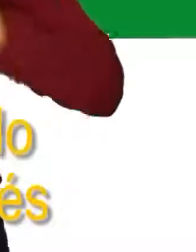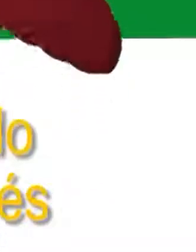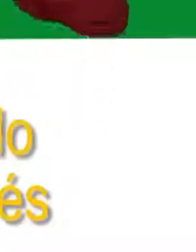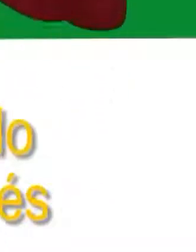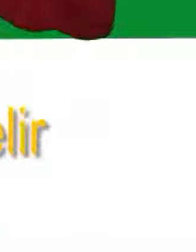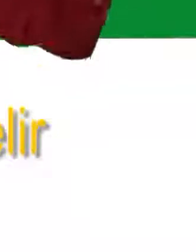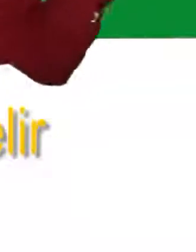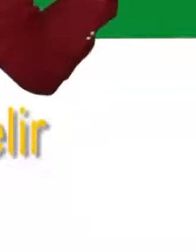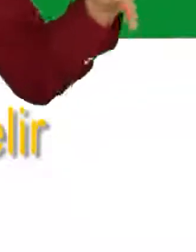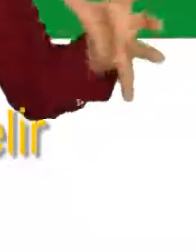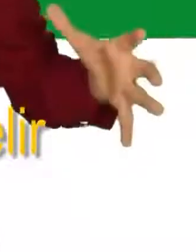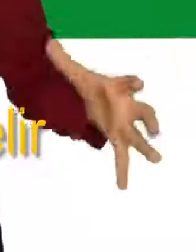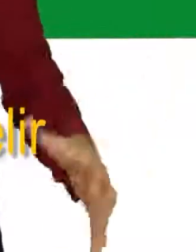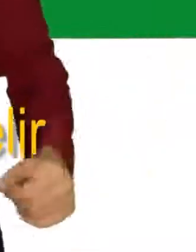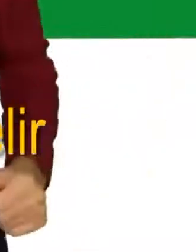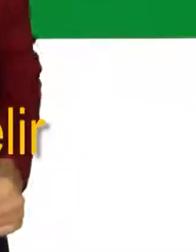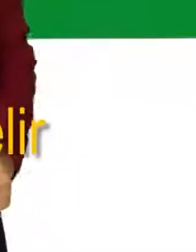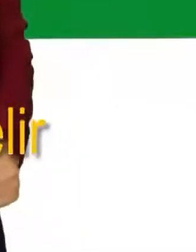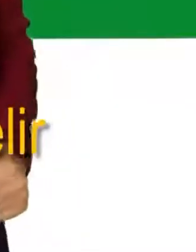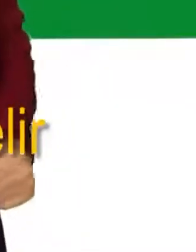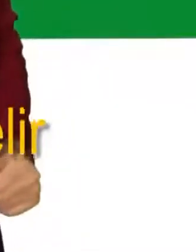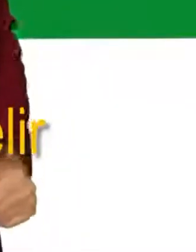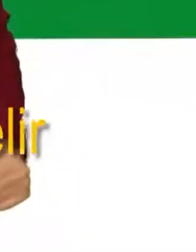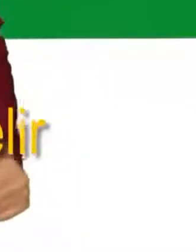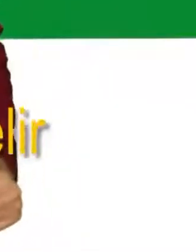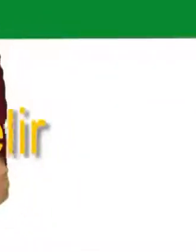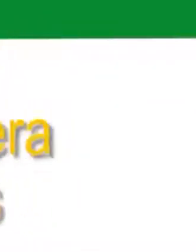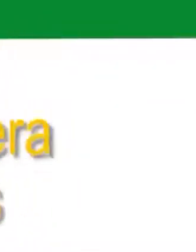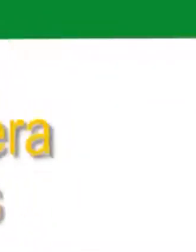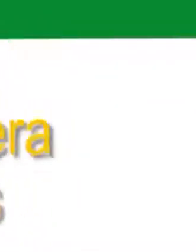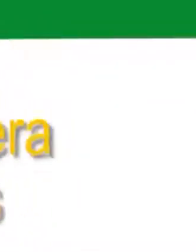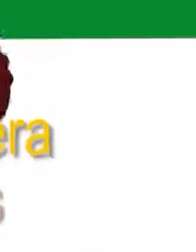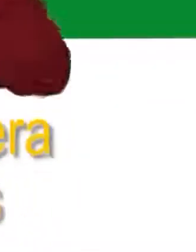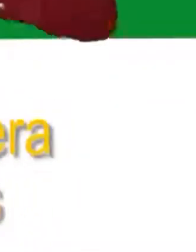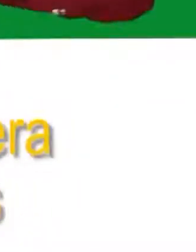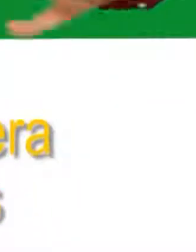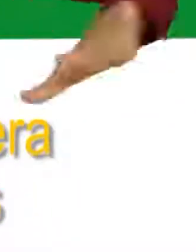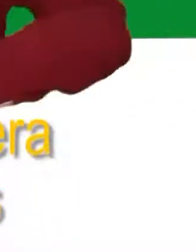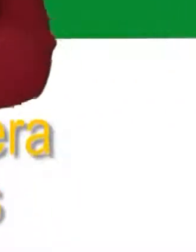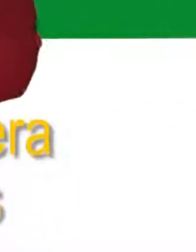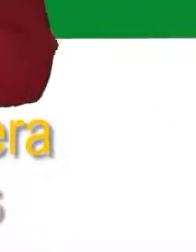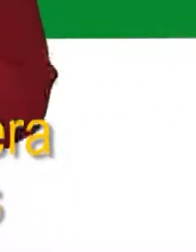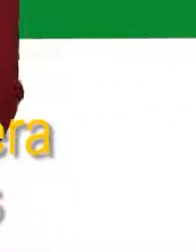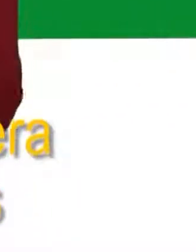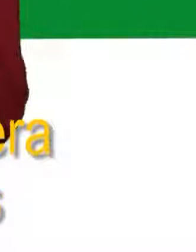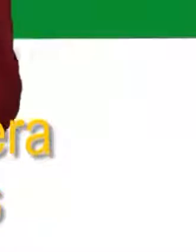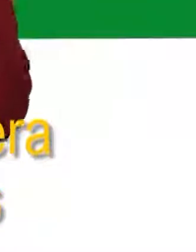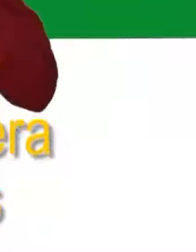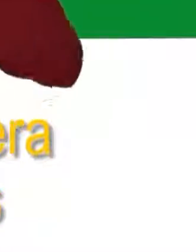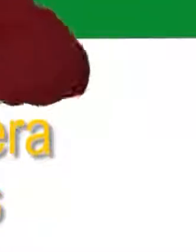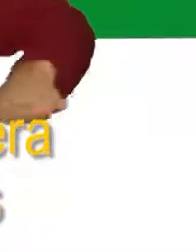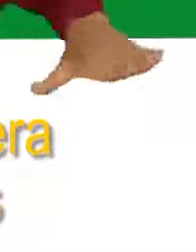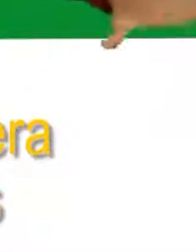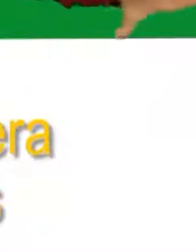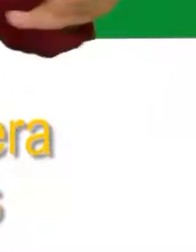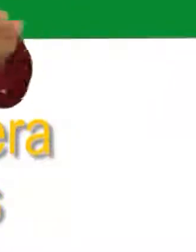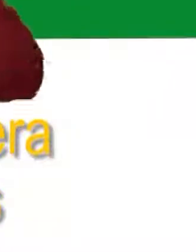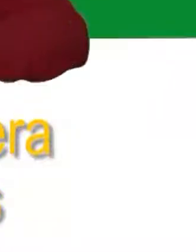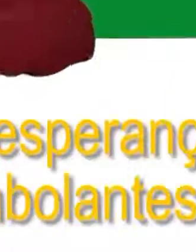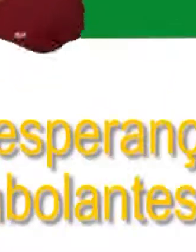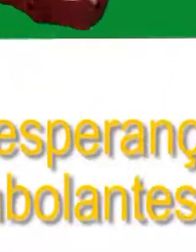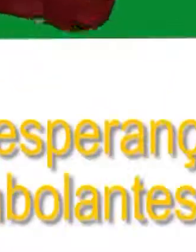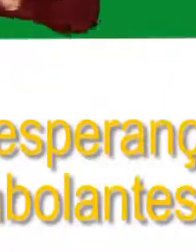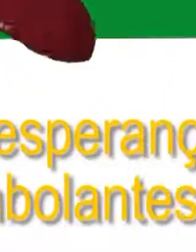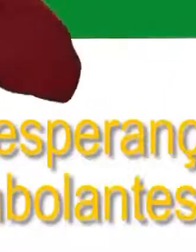és, viagem feliz, para o imprimido. A velha aliancuera batiza teus pés.